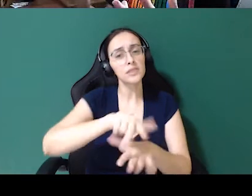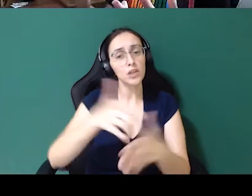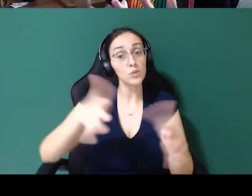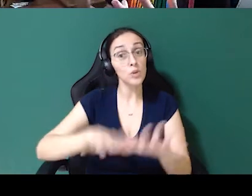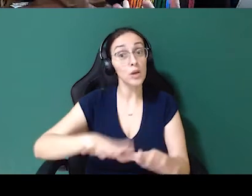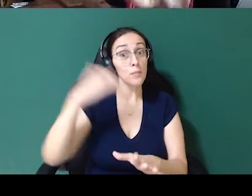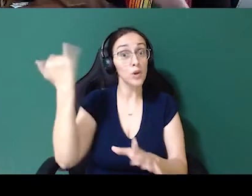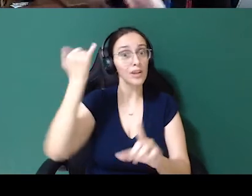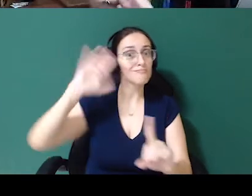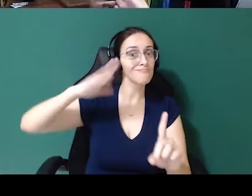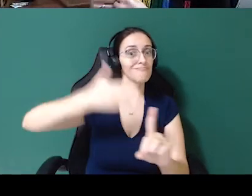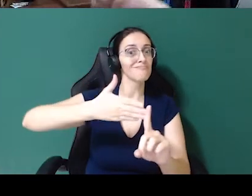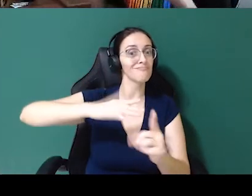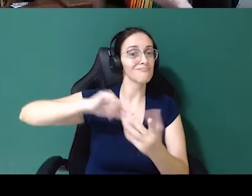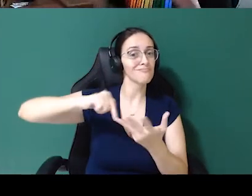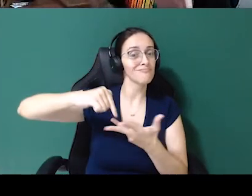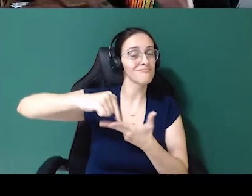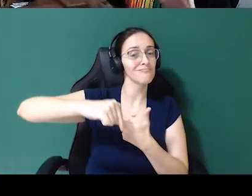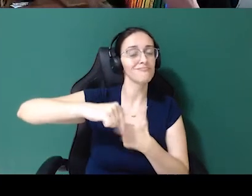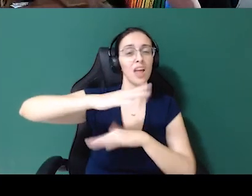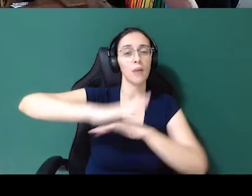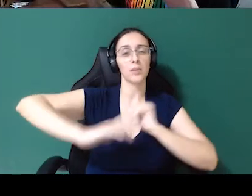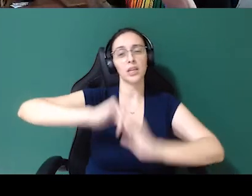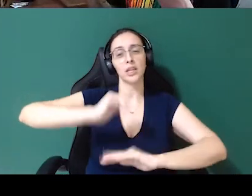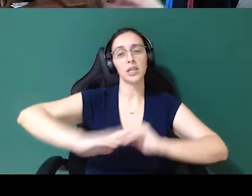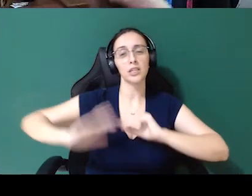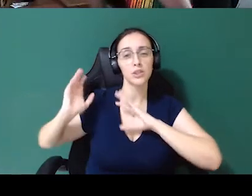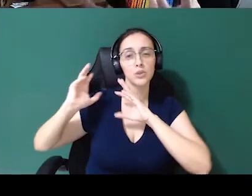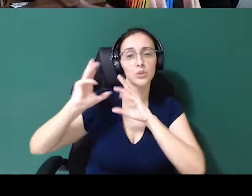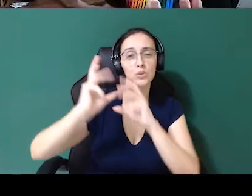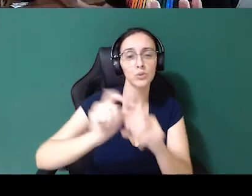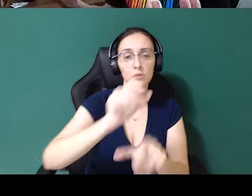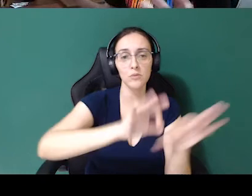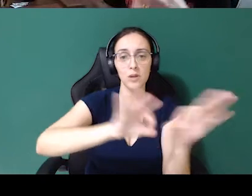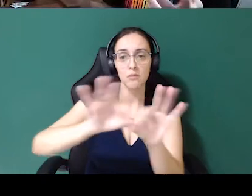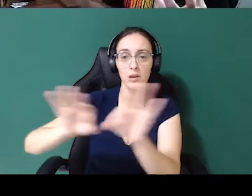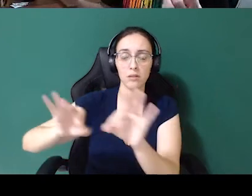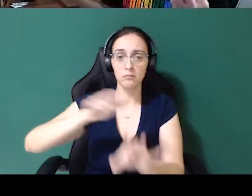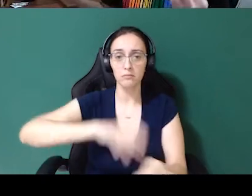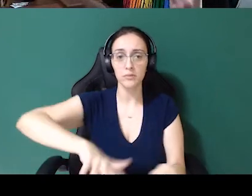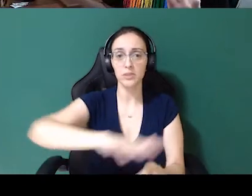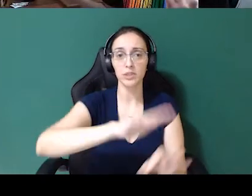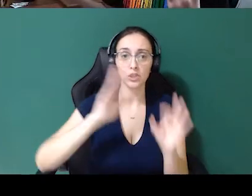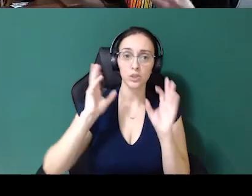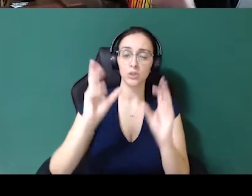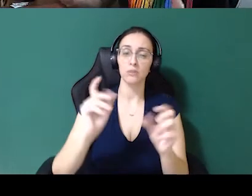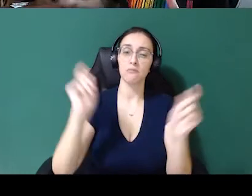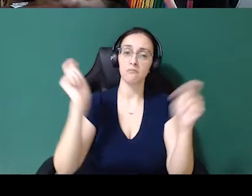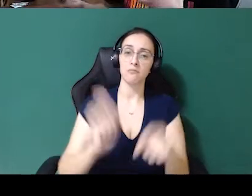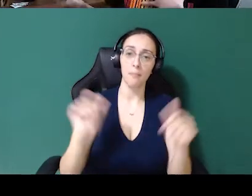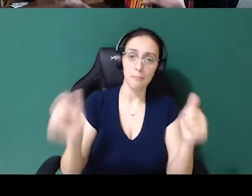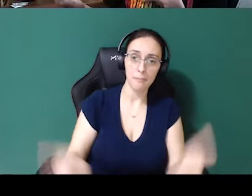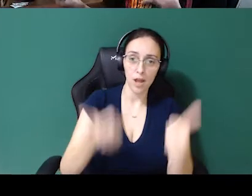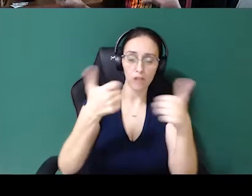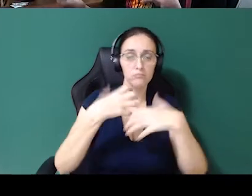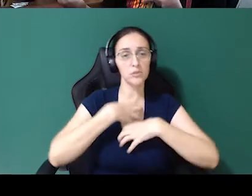trazer todas as pessoas, dar habilidade, preparar o ambiente para que todo mundo possa dar o seu melhor